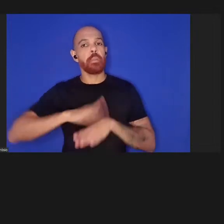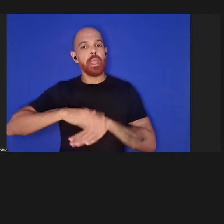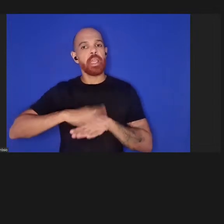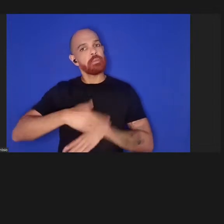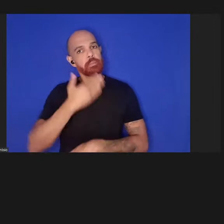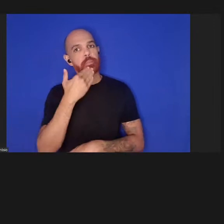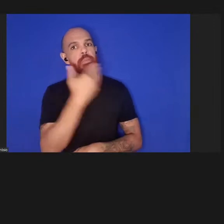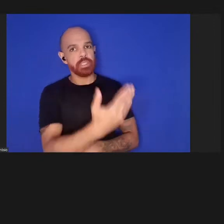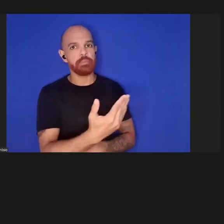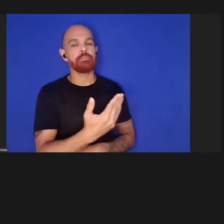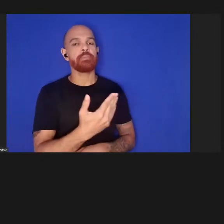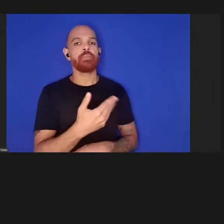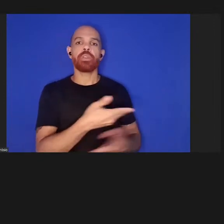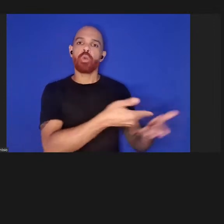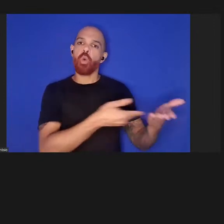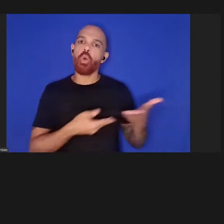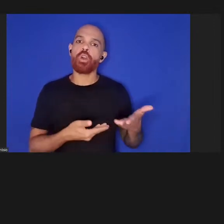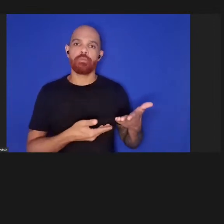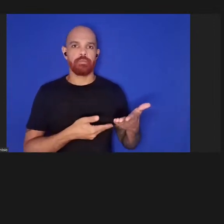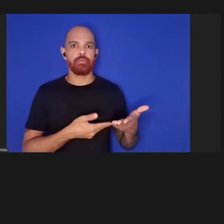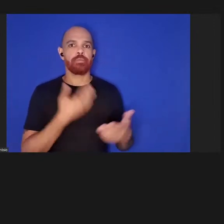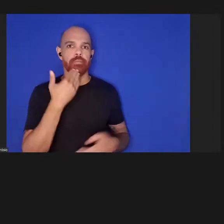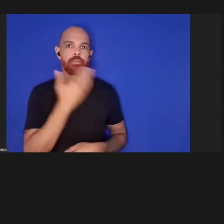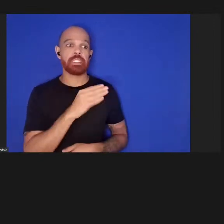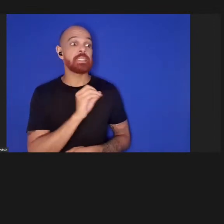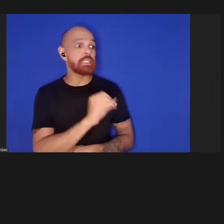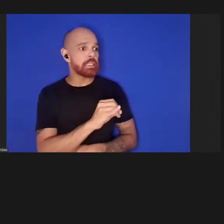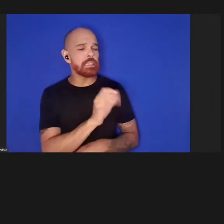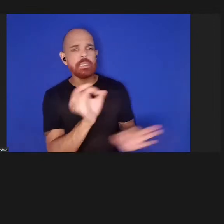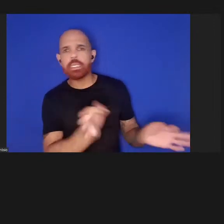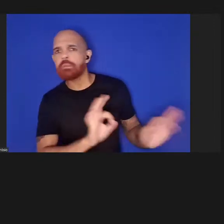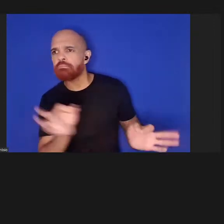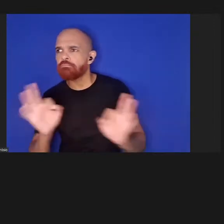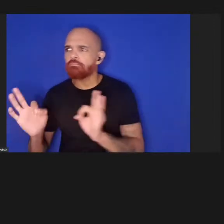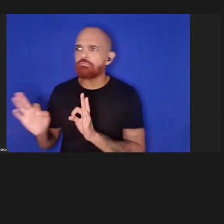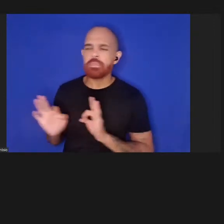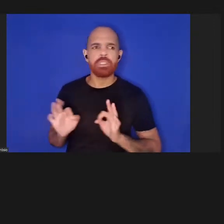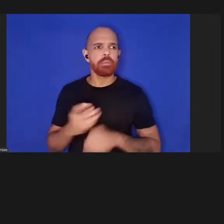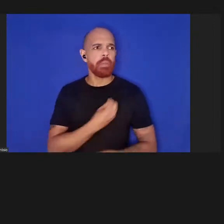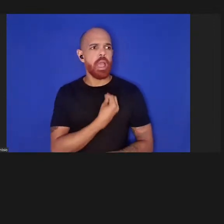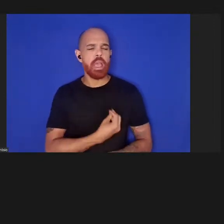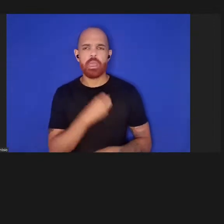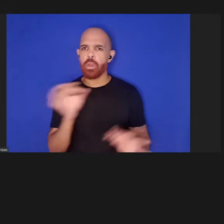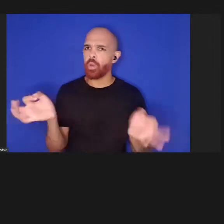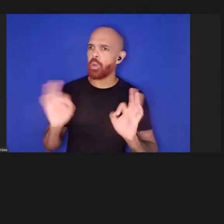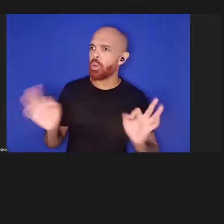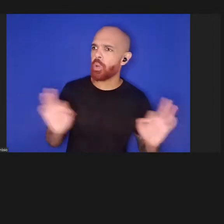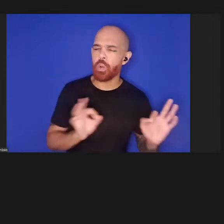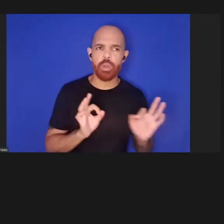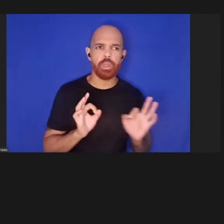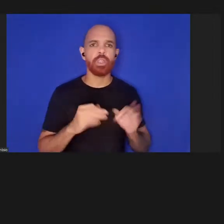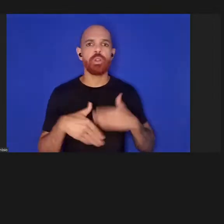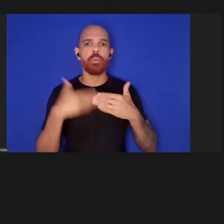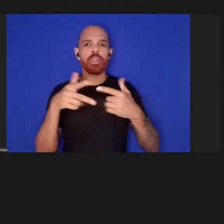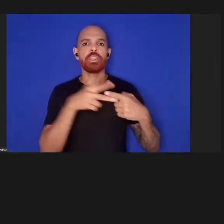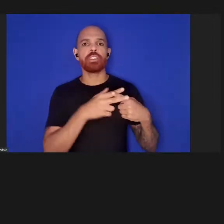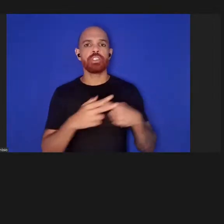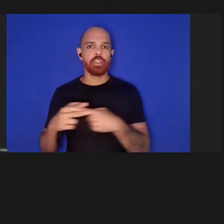um convite ativo caso ninguém queira participar no processo de revisão.